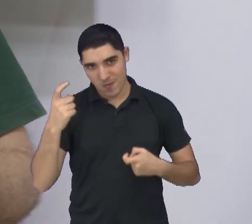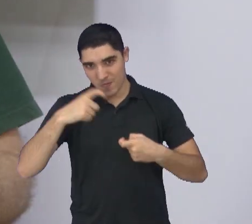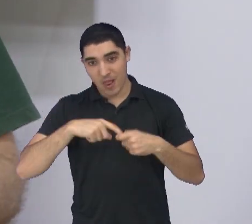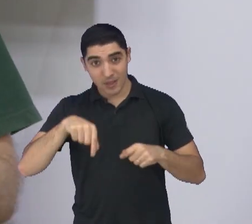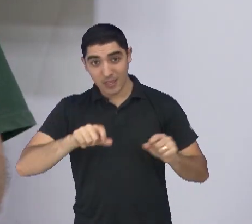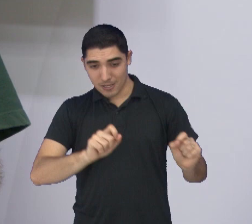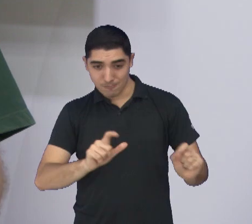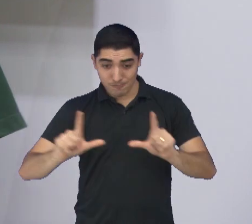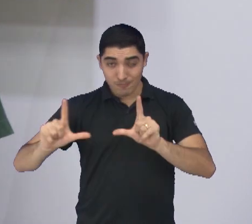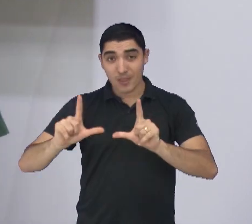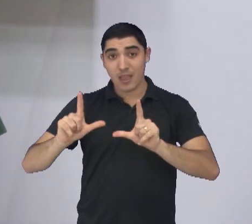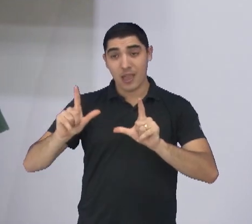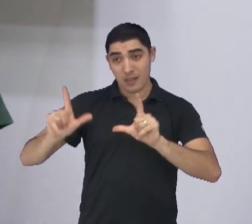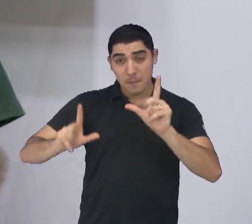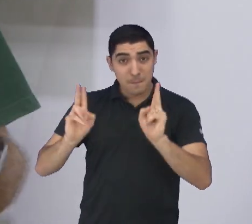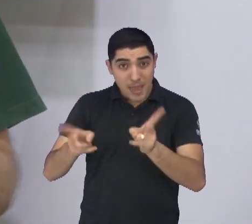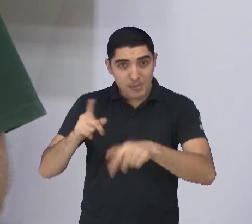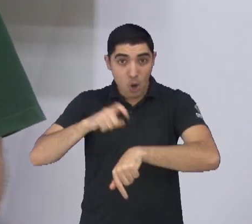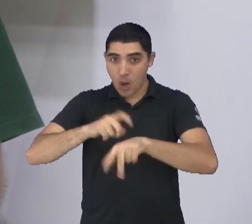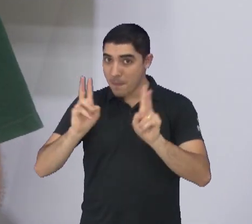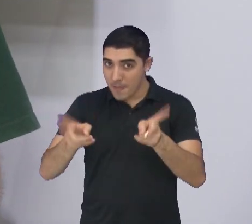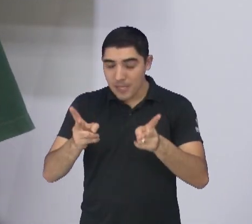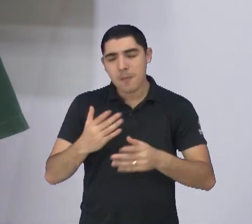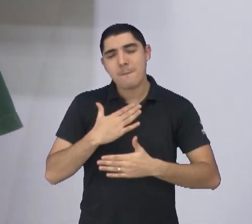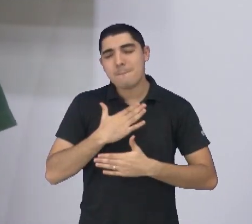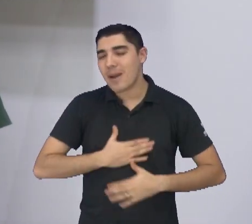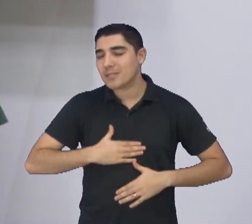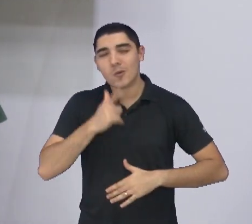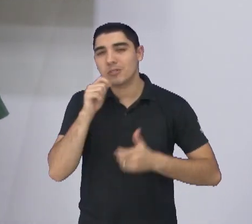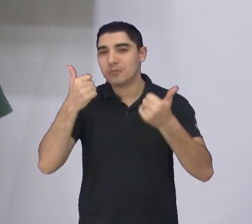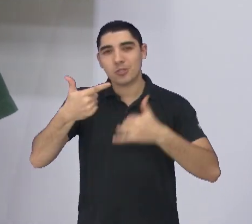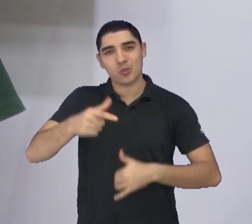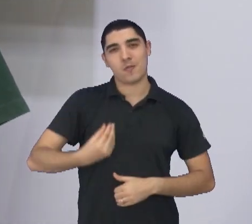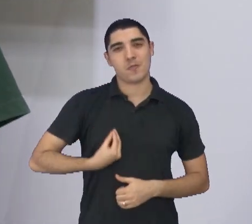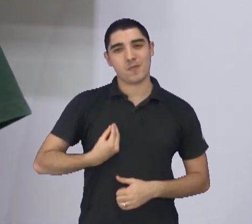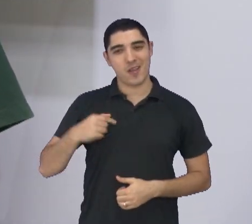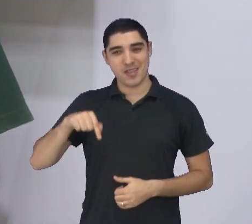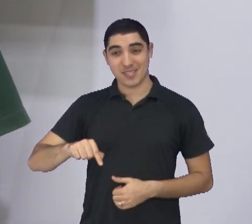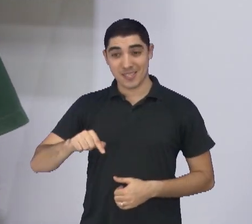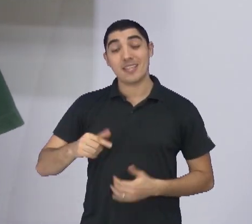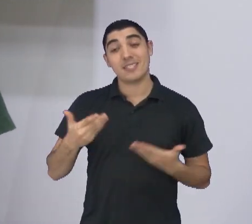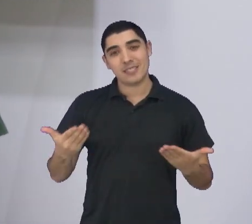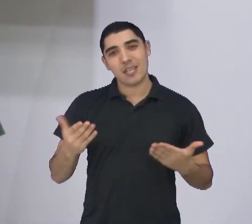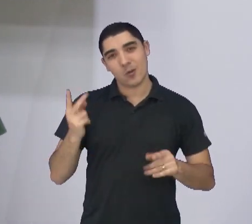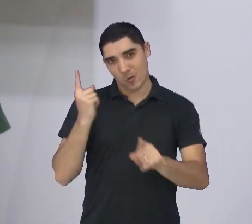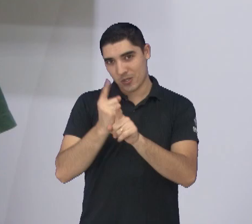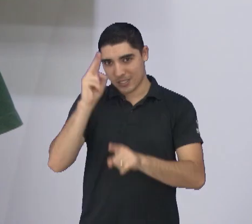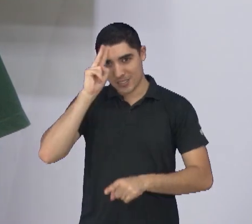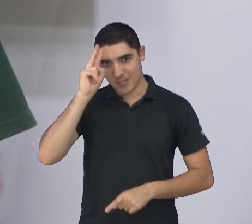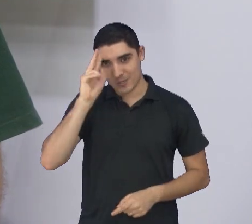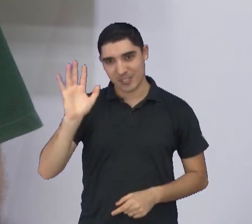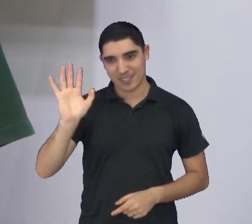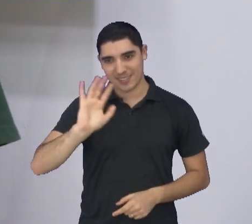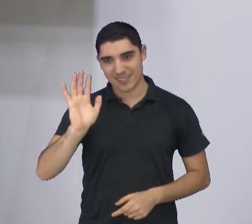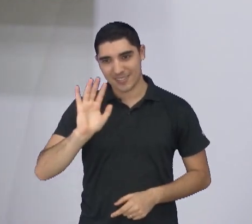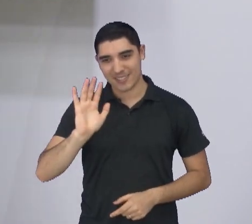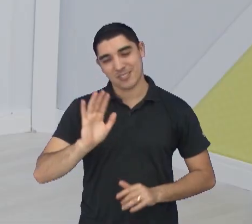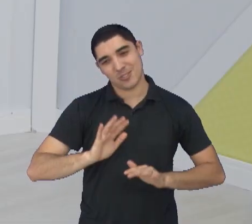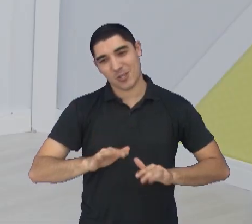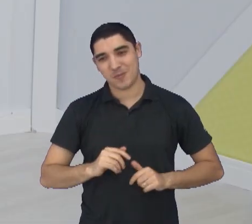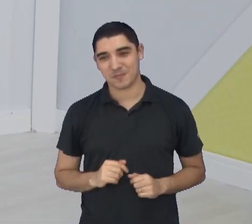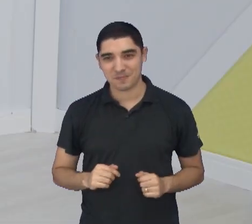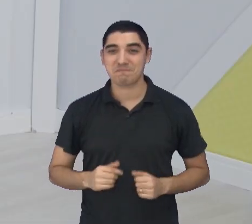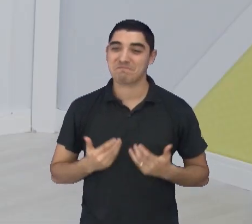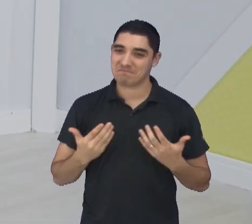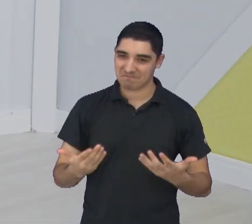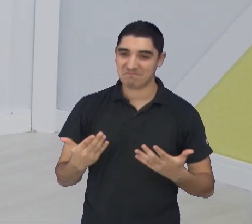no mesmo bate-horário, no mesmo bate-canal, foi um prazer inenarrável estar em mais um Hora do Esporte, e até segunda-feira, tchau, e é isso. É